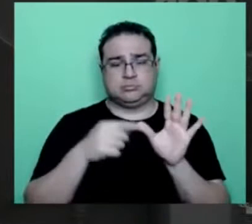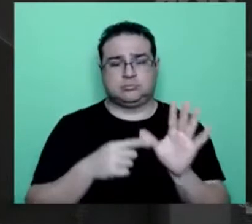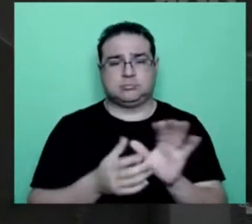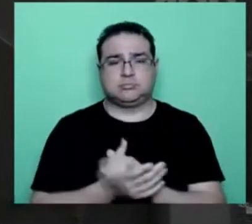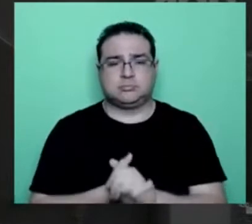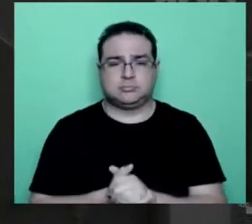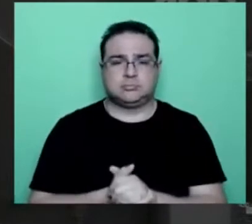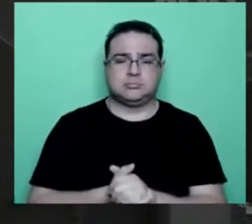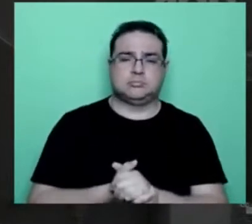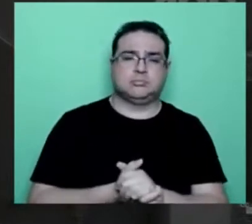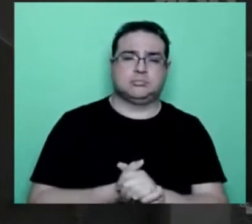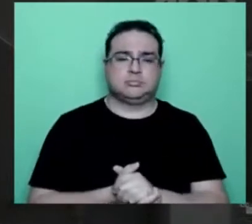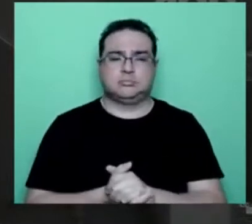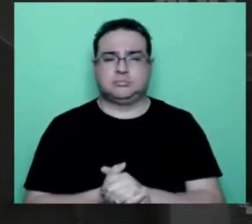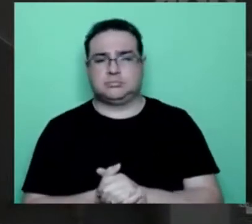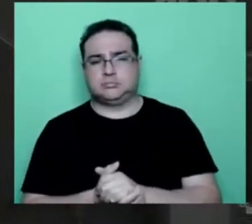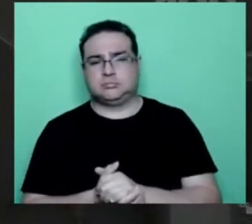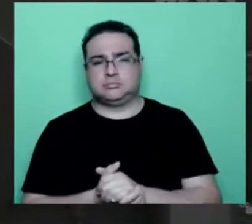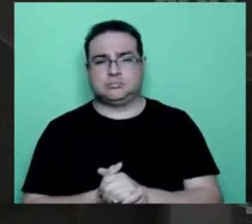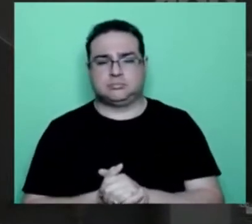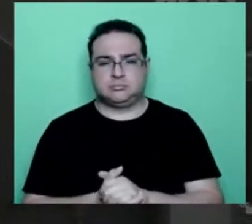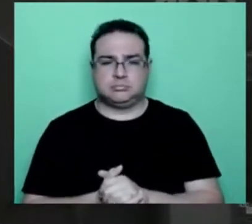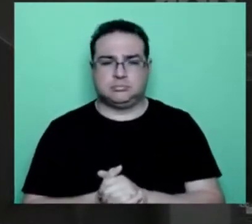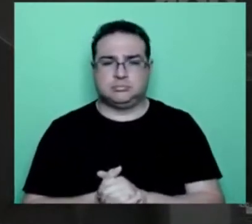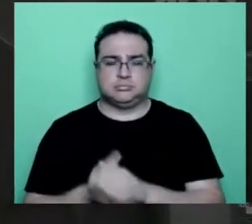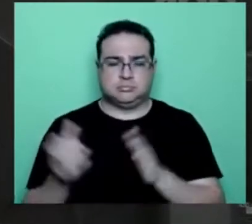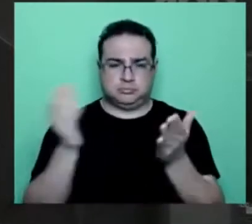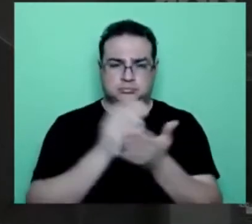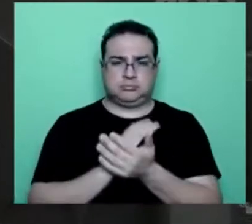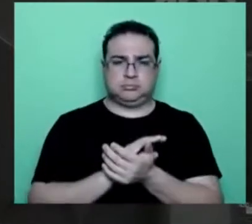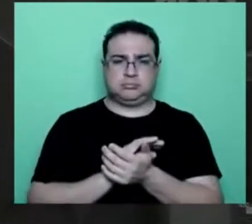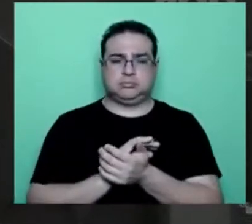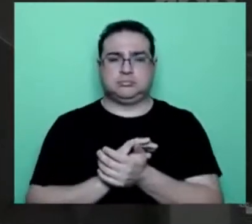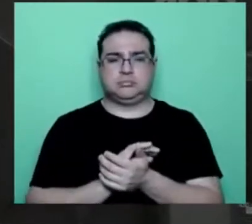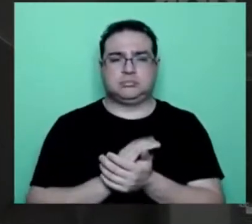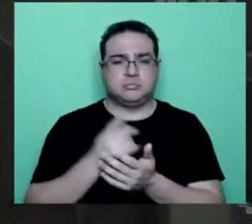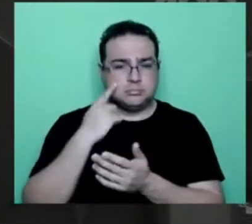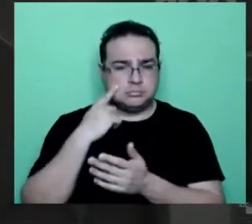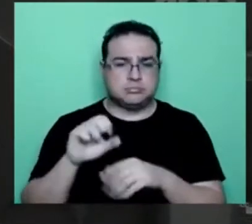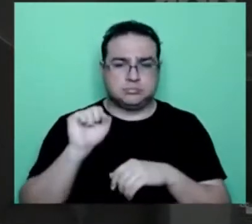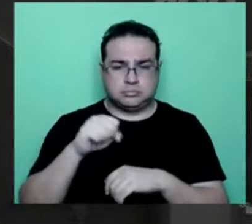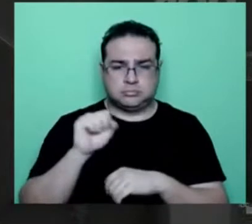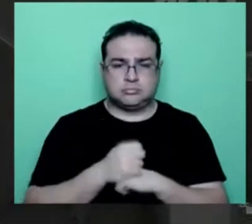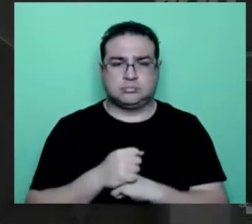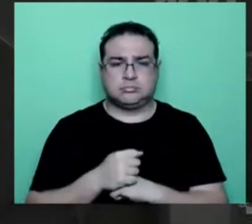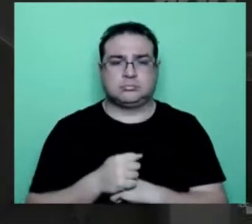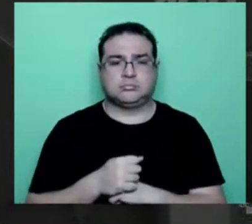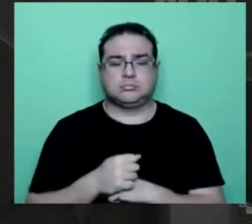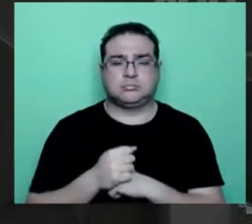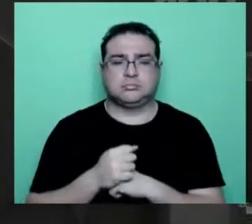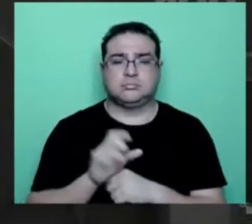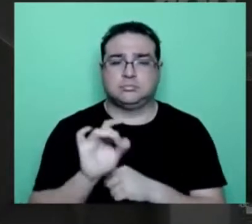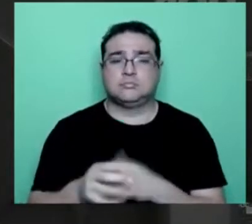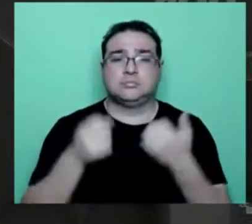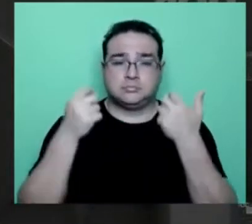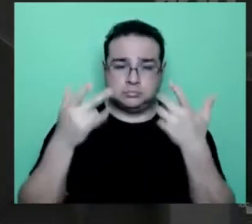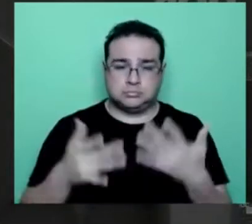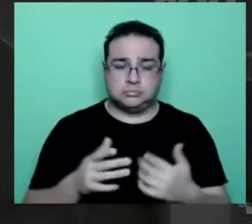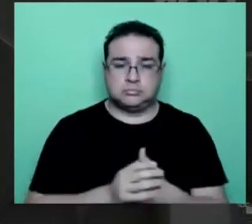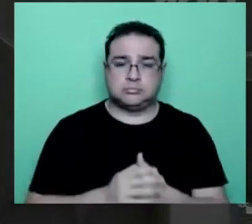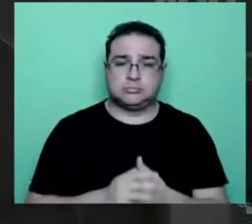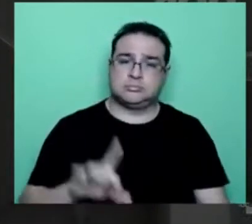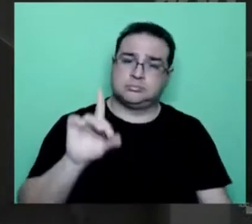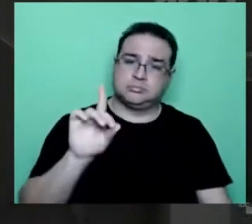A síntese do... O ofício foi enviado, sim, estão confirmados. O ofício foi enviado e eu também confirmei. E só para dizer que o DEM